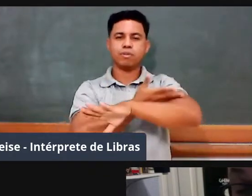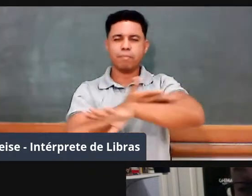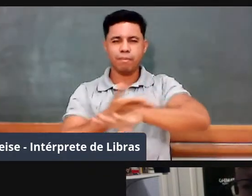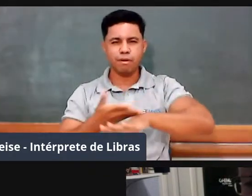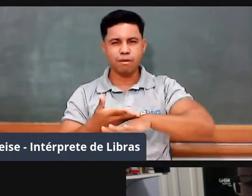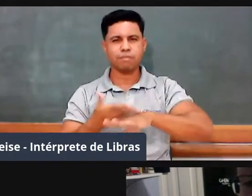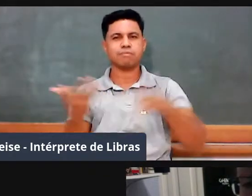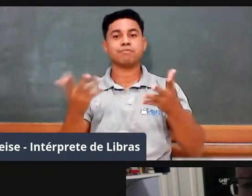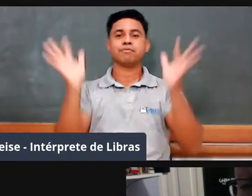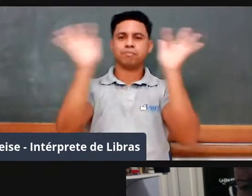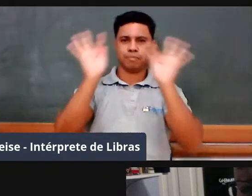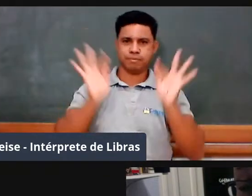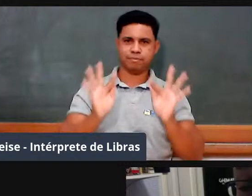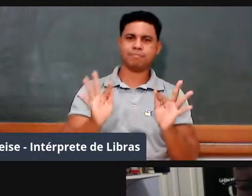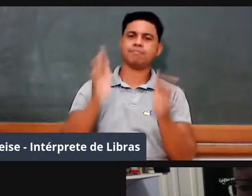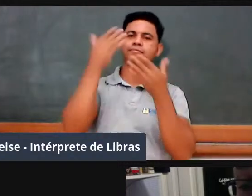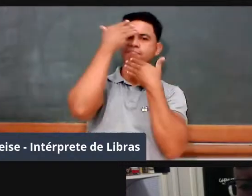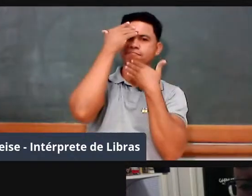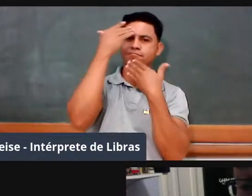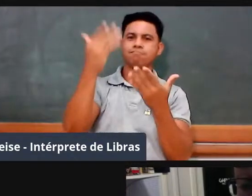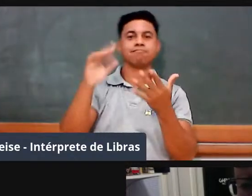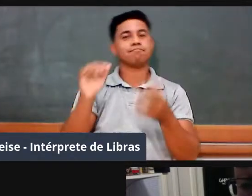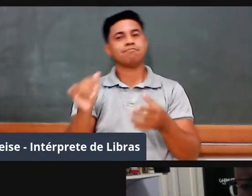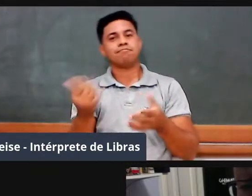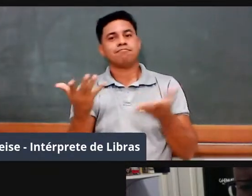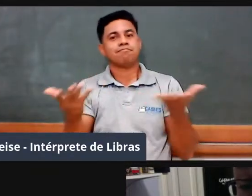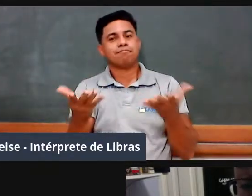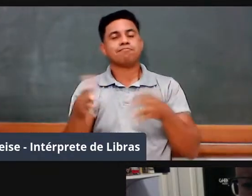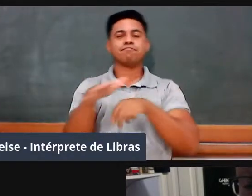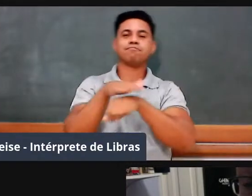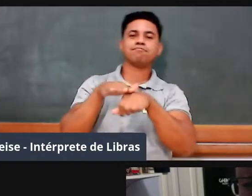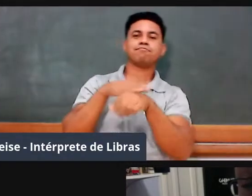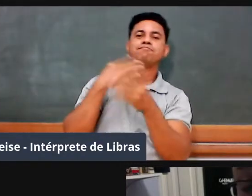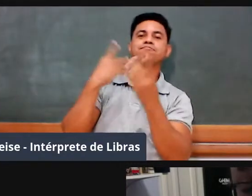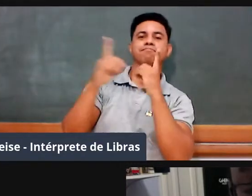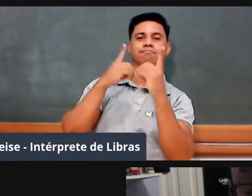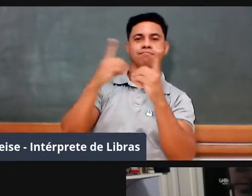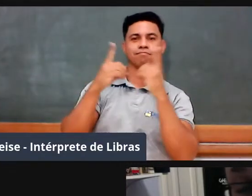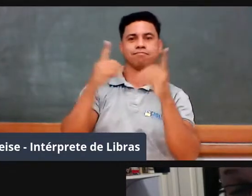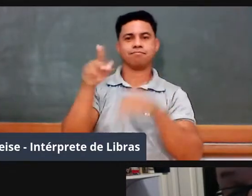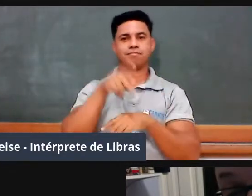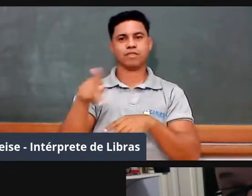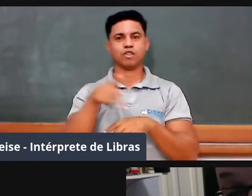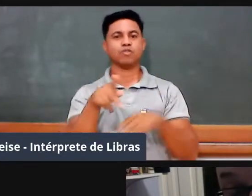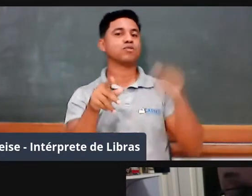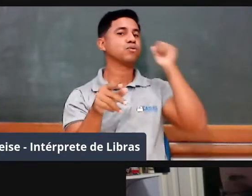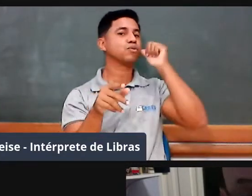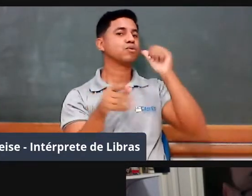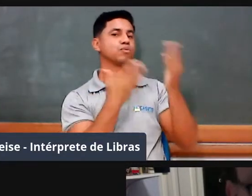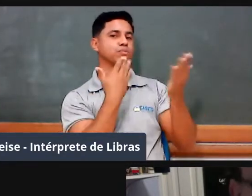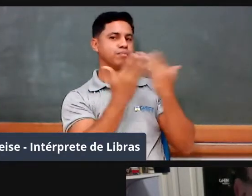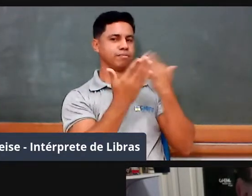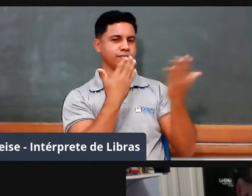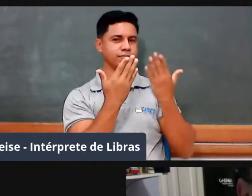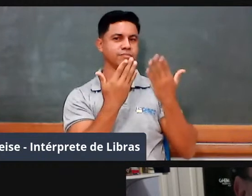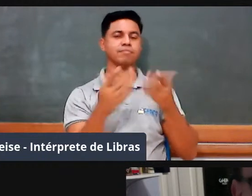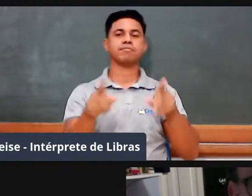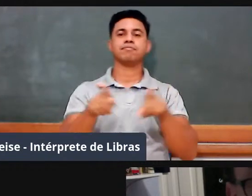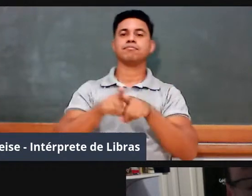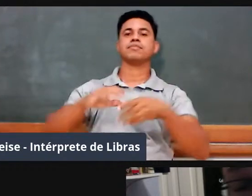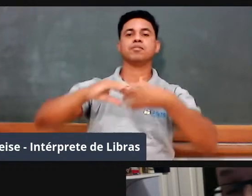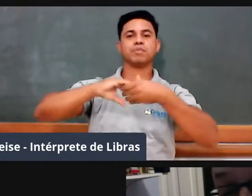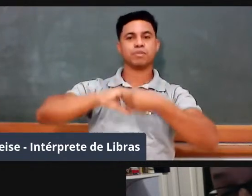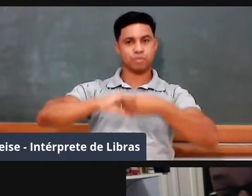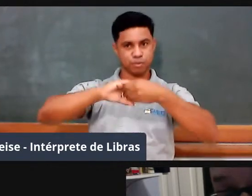agradecido pela oportunidade de conversar com professores, professoras, e cumprimento a equipe